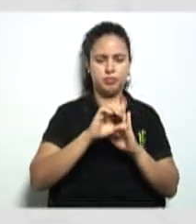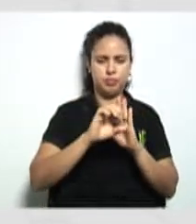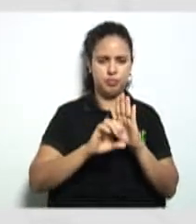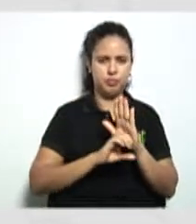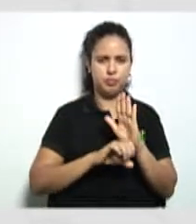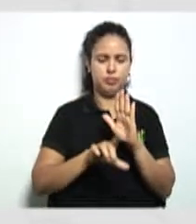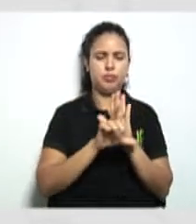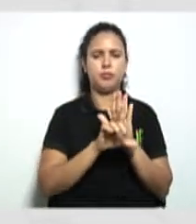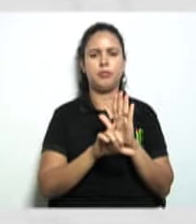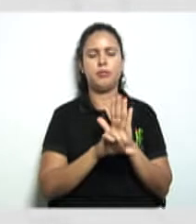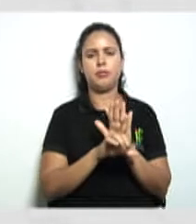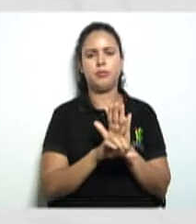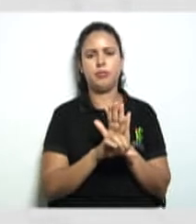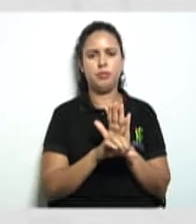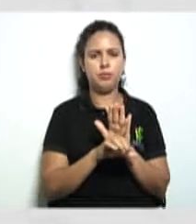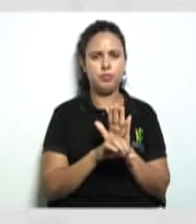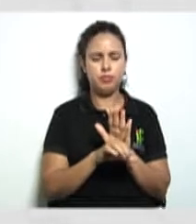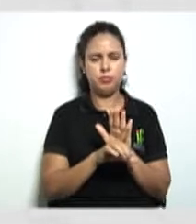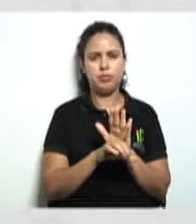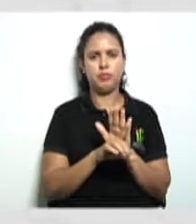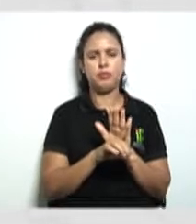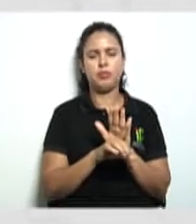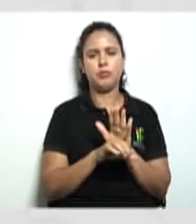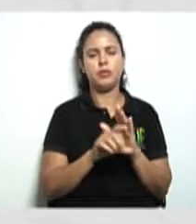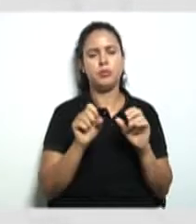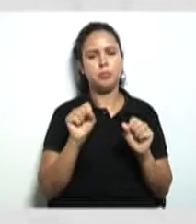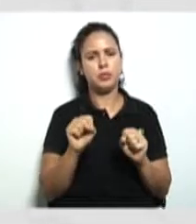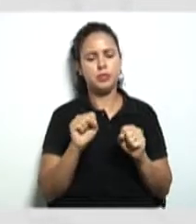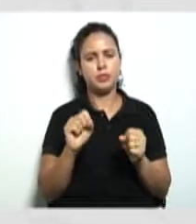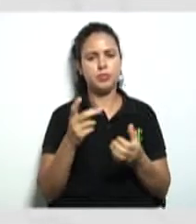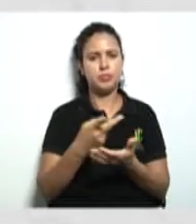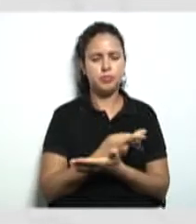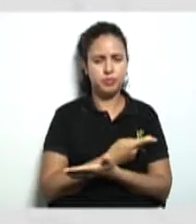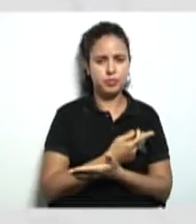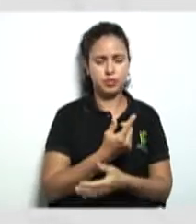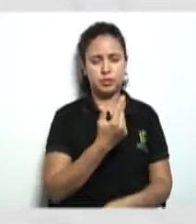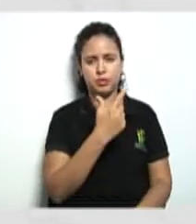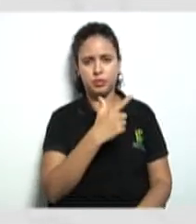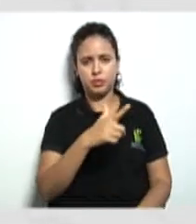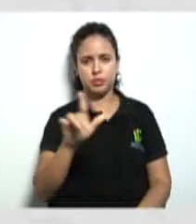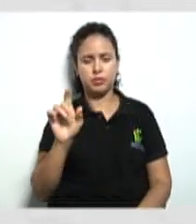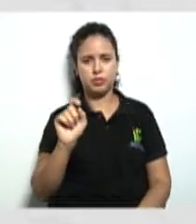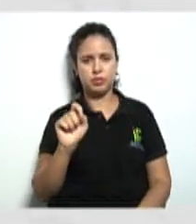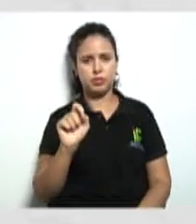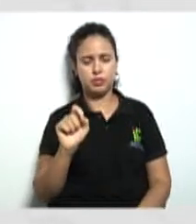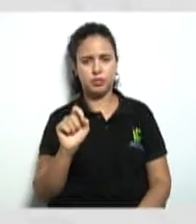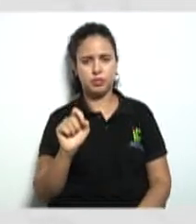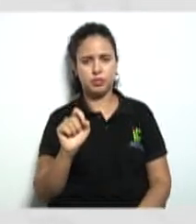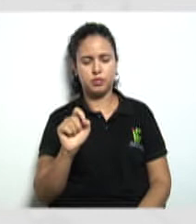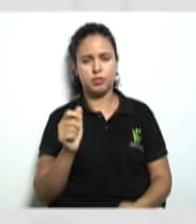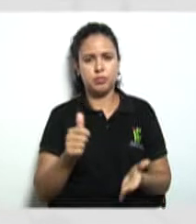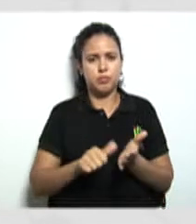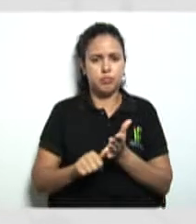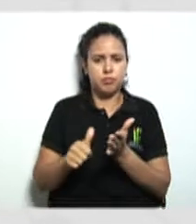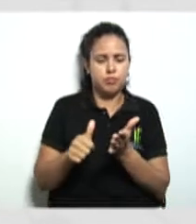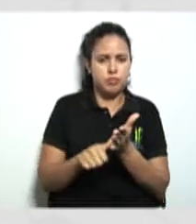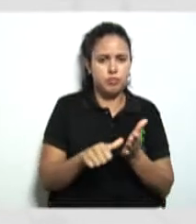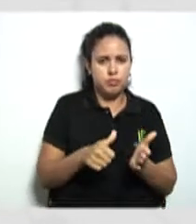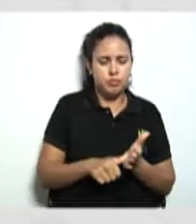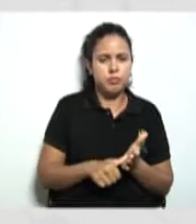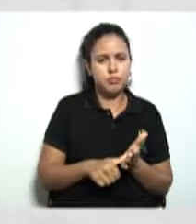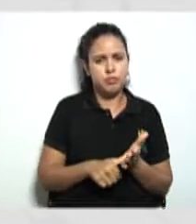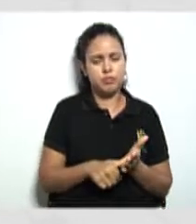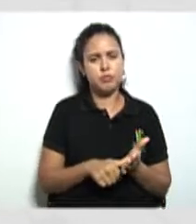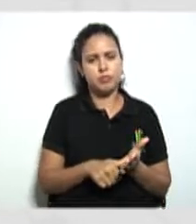legalmente que estão previstas na lei pode acontecer outras situações que os sócios acham necessários